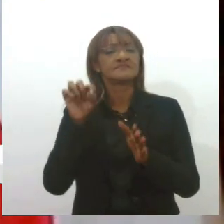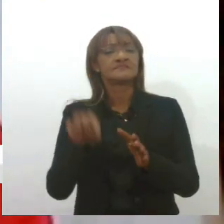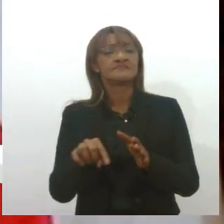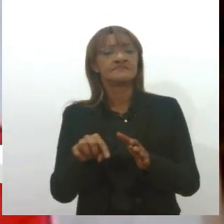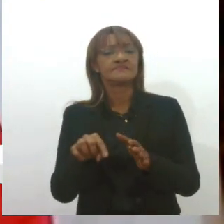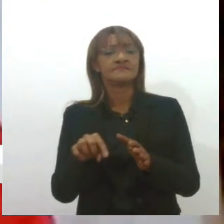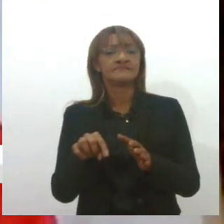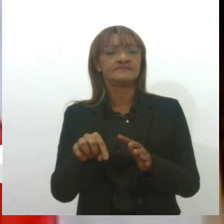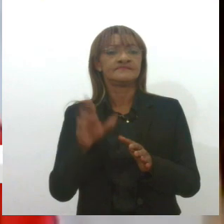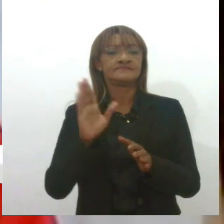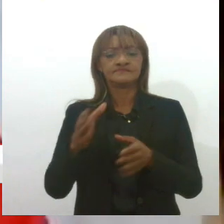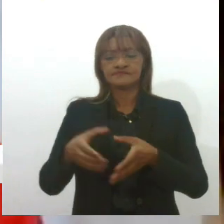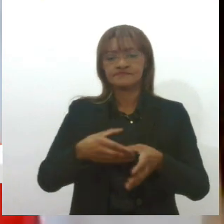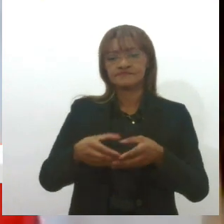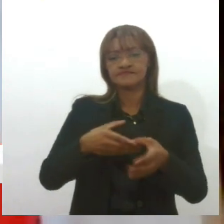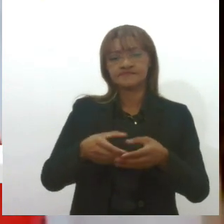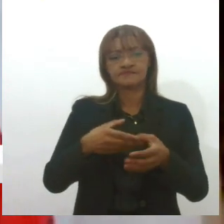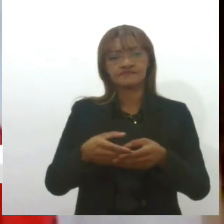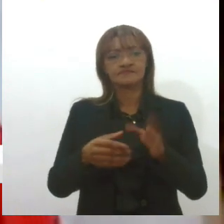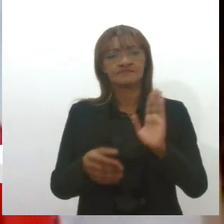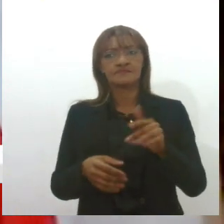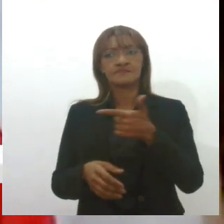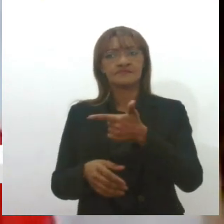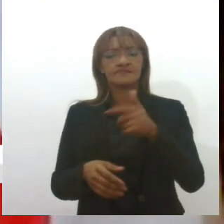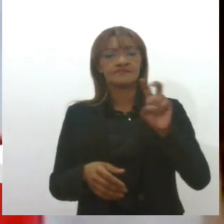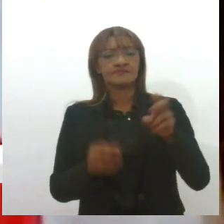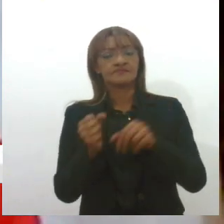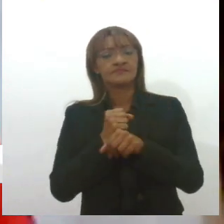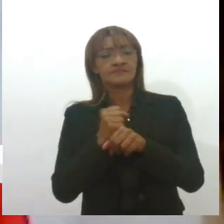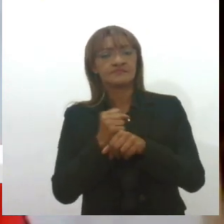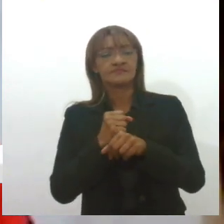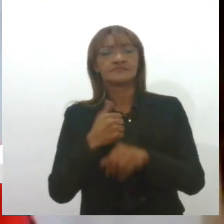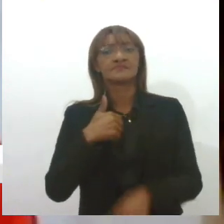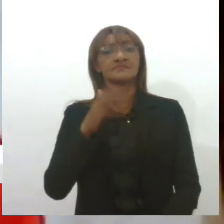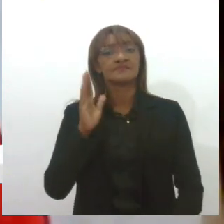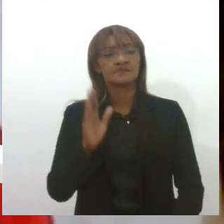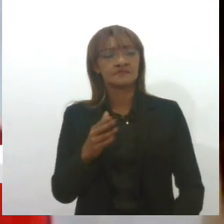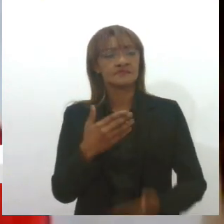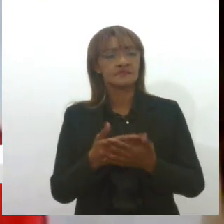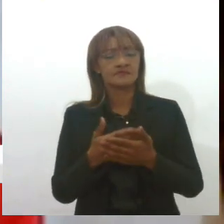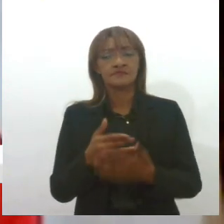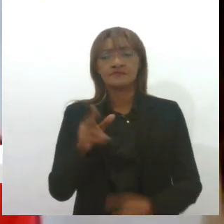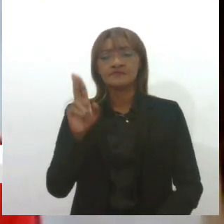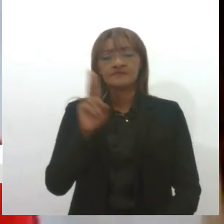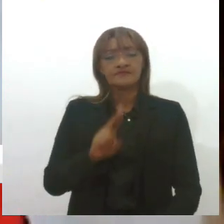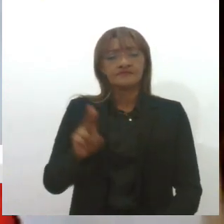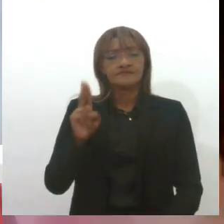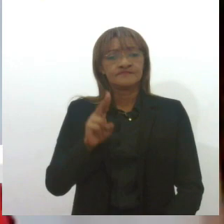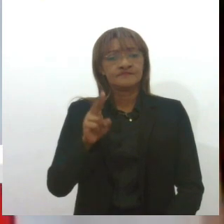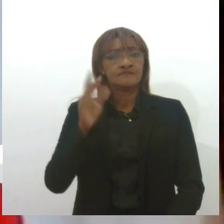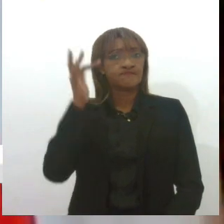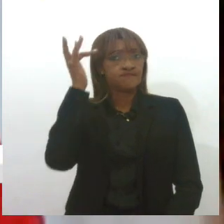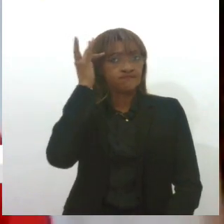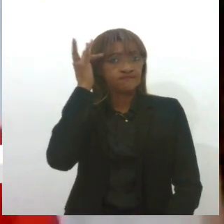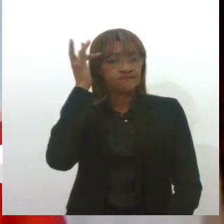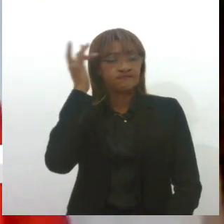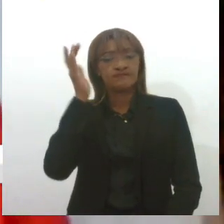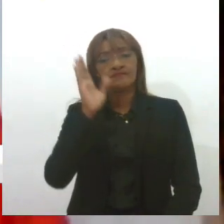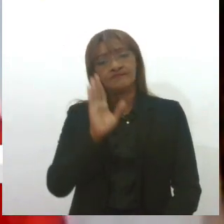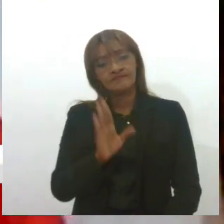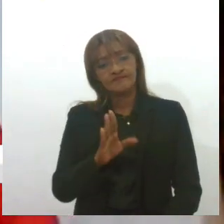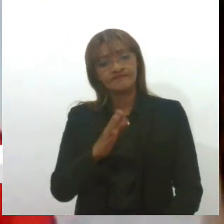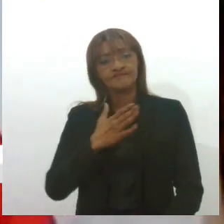limite do concurso público, 25 anos, então eu já tinha passado para a universidade, então eu tinha uma certa maturidade. A minha história pessoal